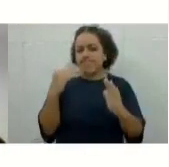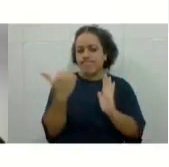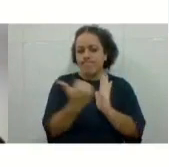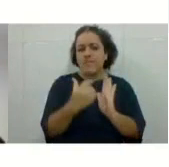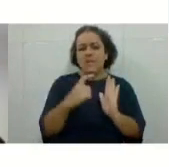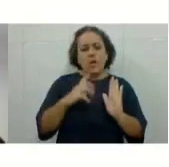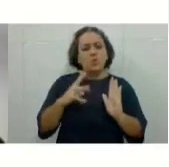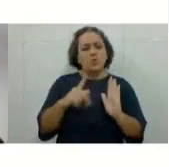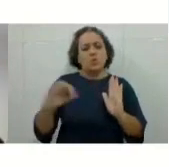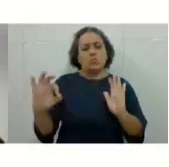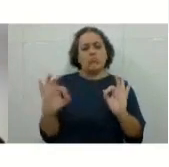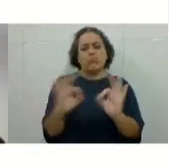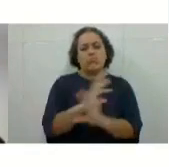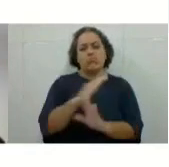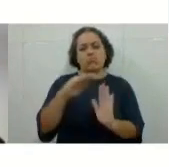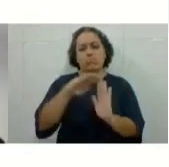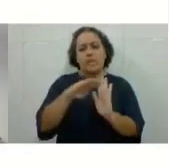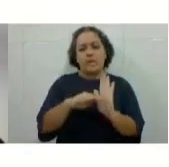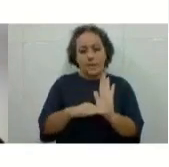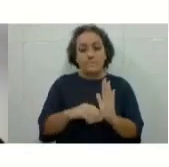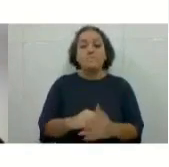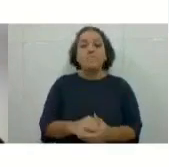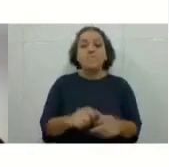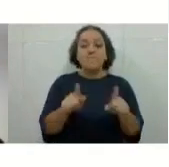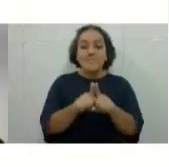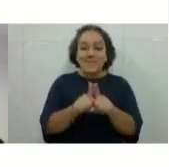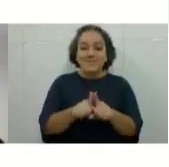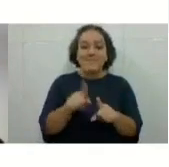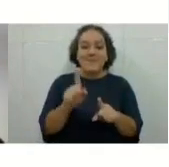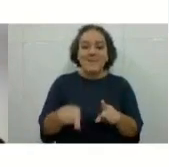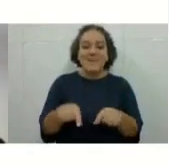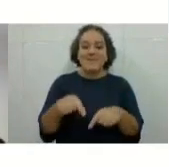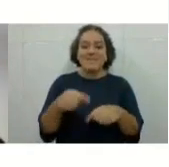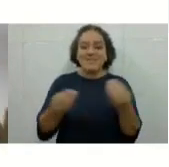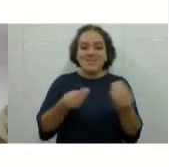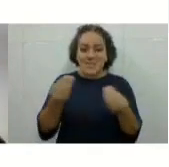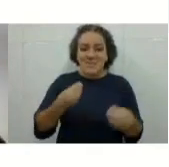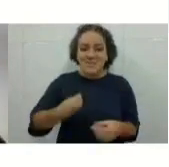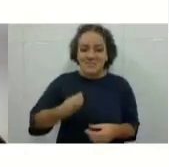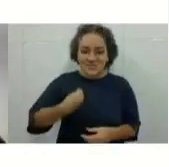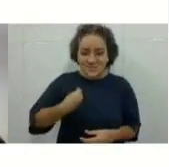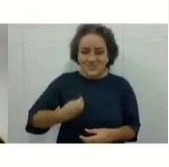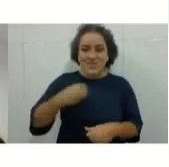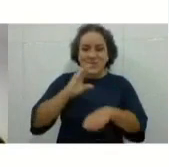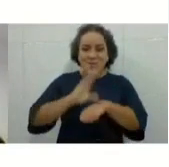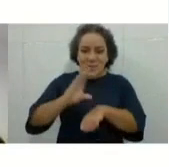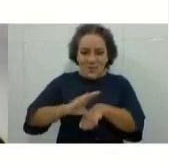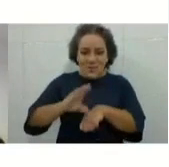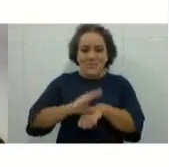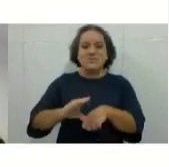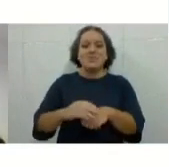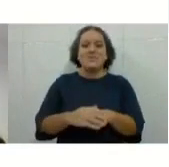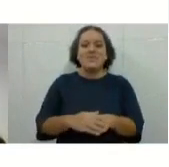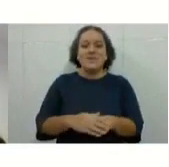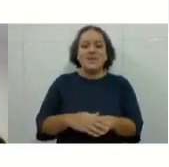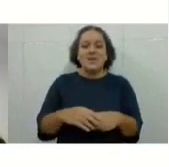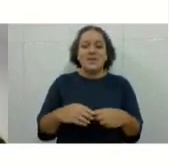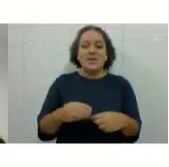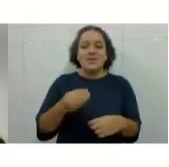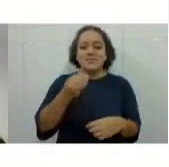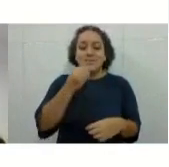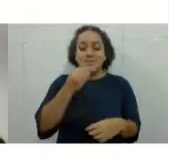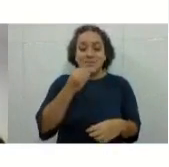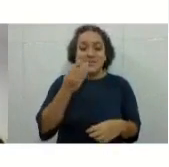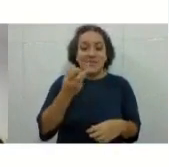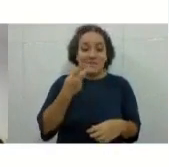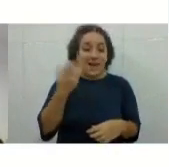por falar no funcionamento do curso, né? Falei aqui, eu deveria ter falado um pouquinho antes, mas eu esqueci, o